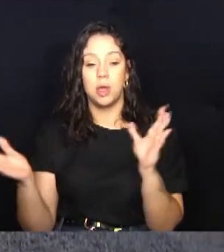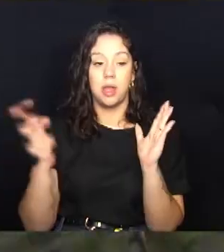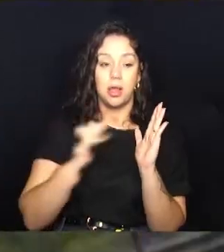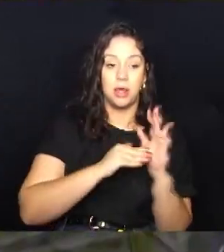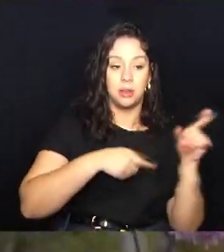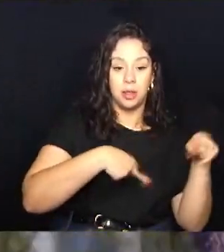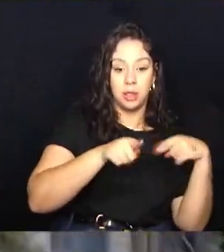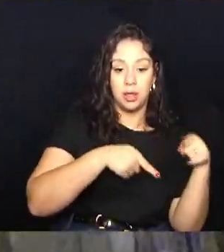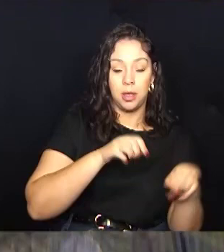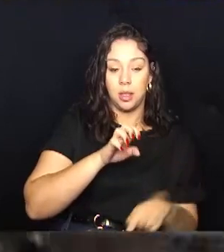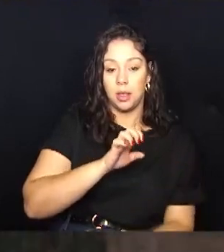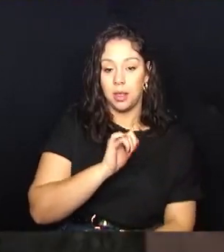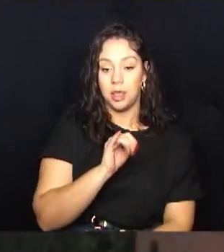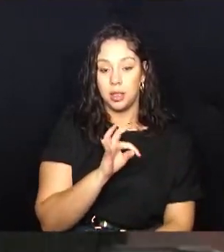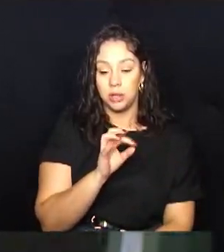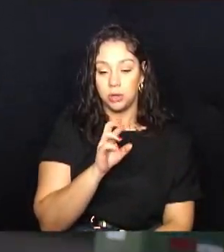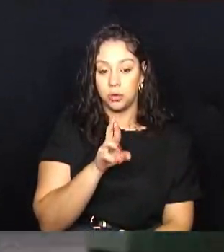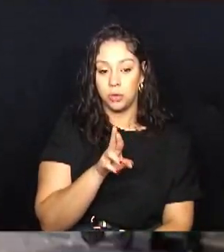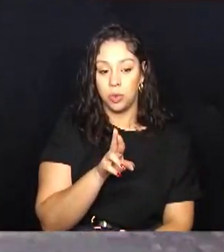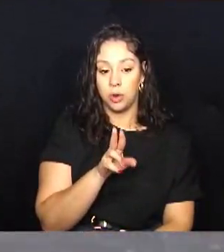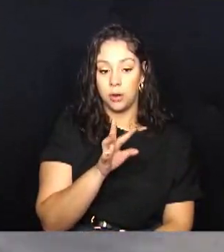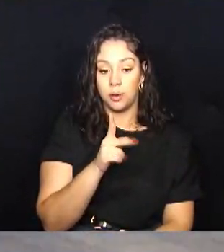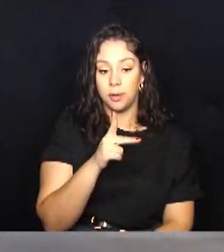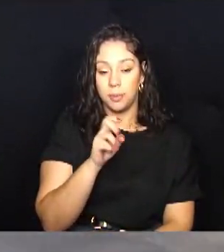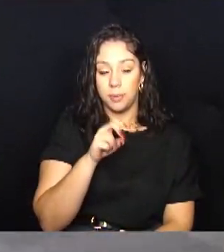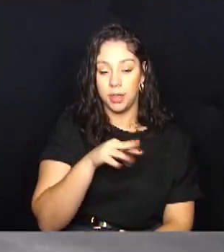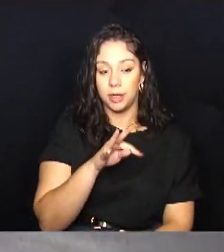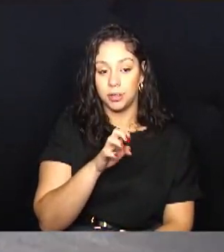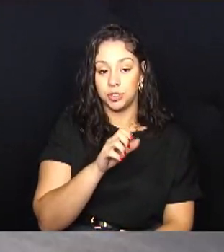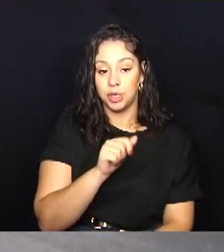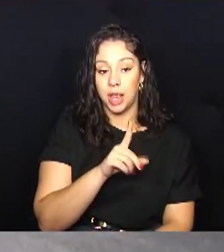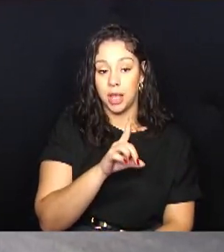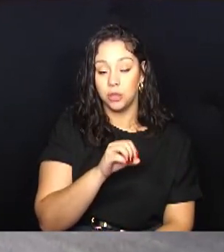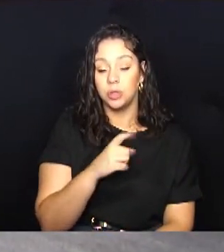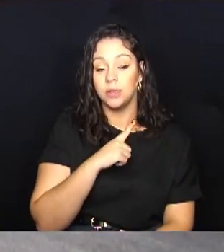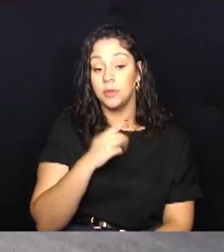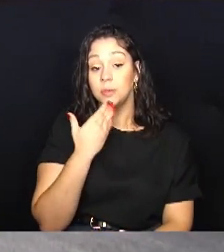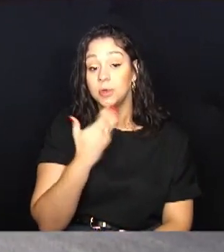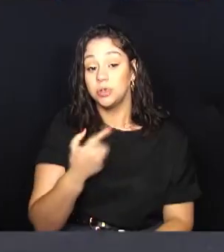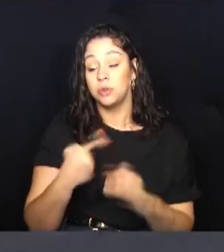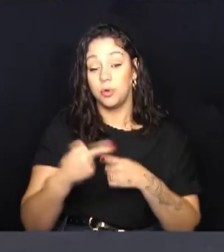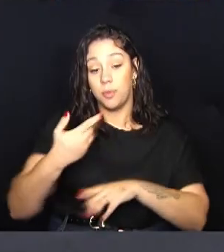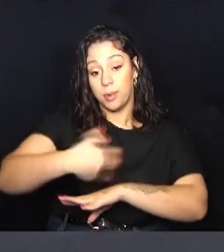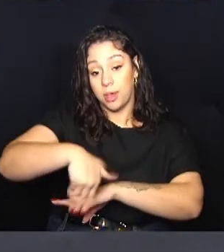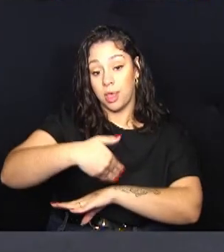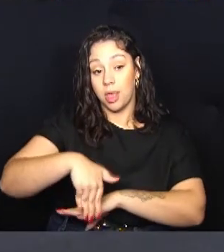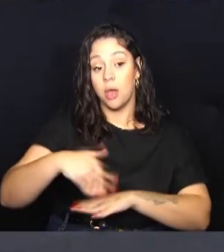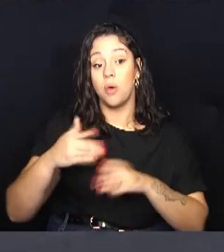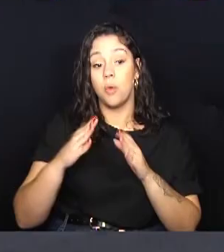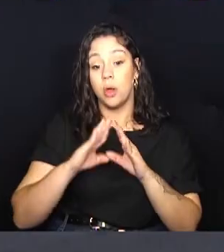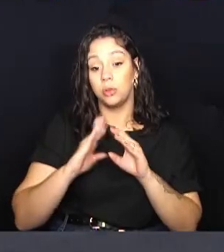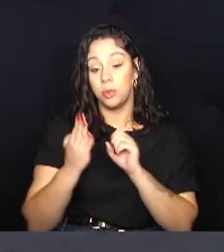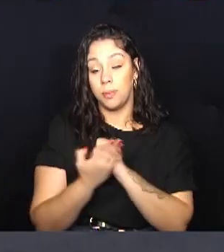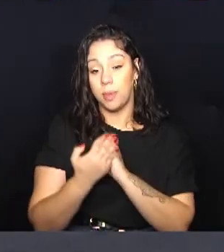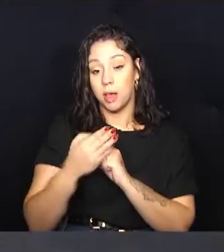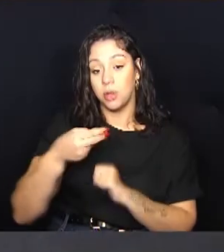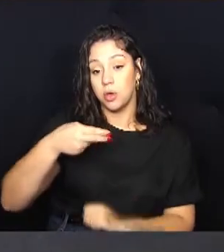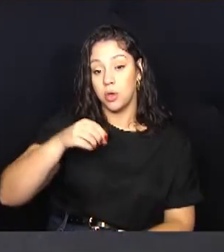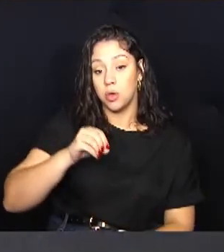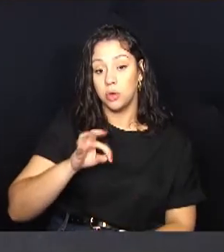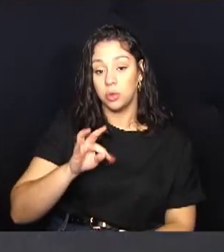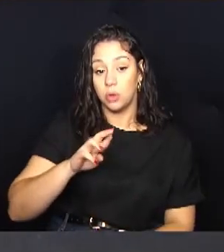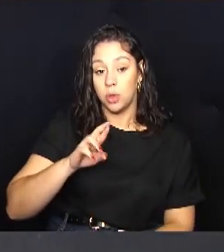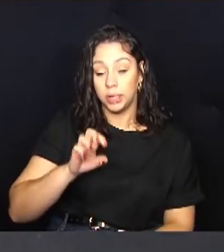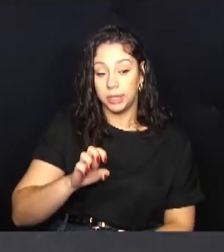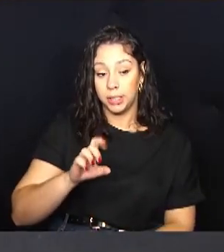Penteado. Segundo o vereador, a solicitação foi feita porque a rua, localizada no bairro Notre Dame, fica em uma área com